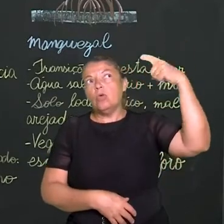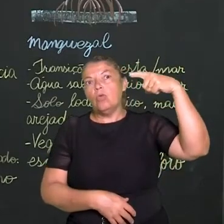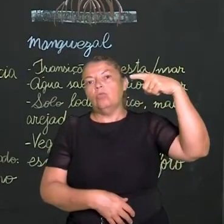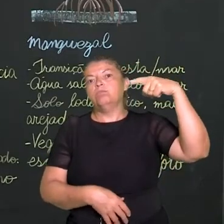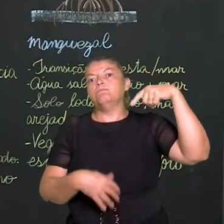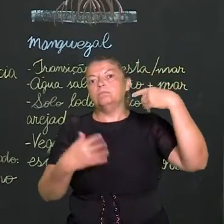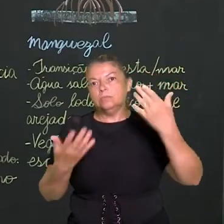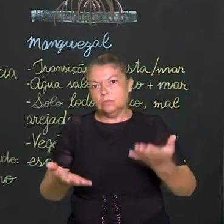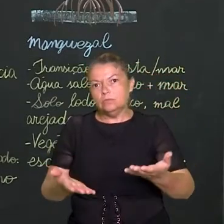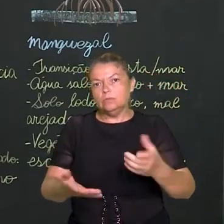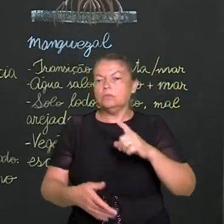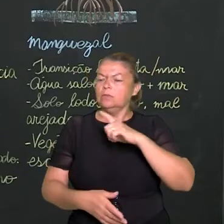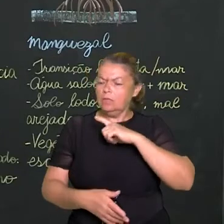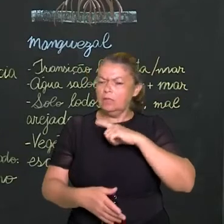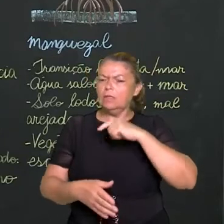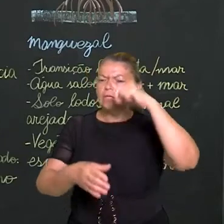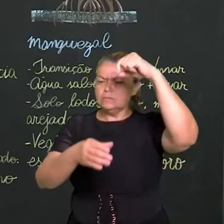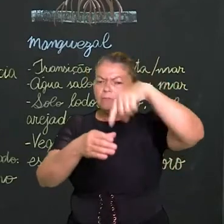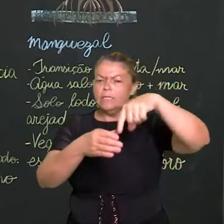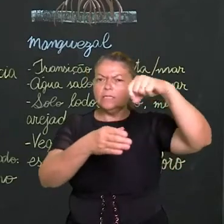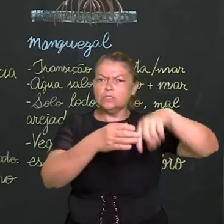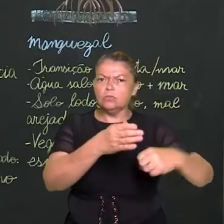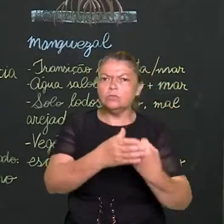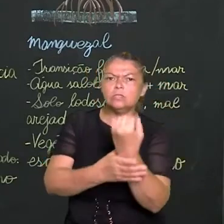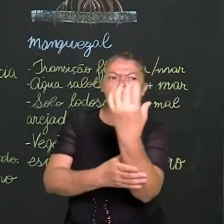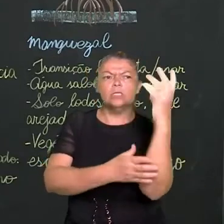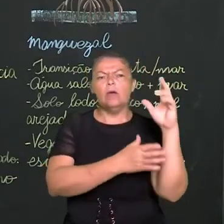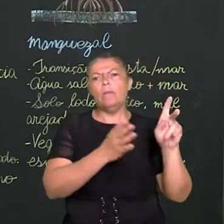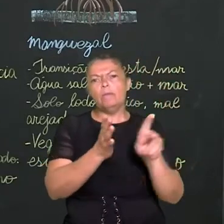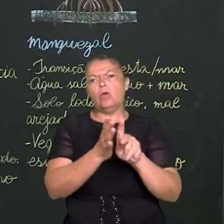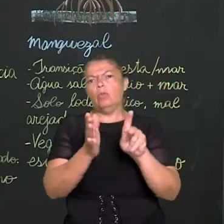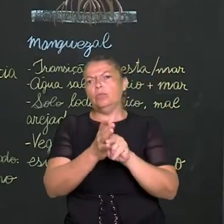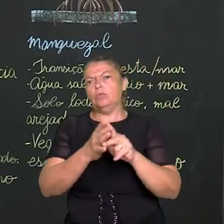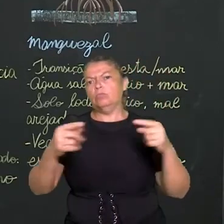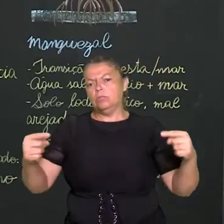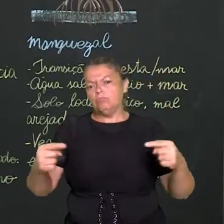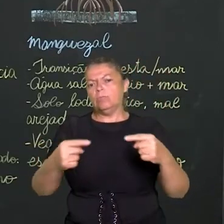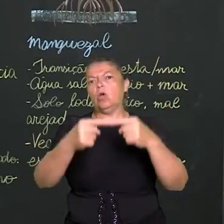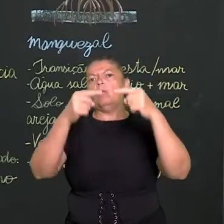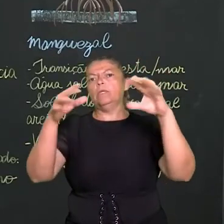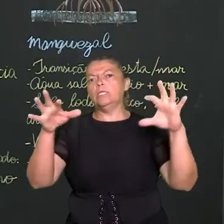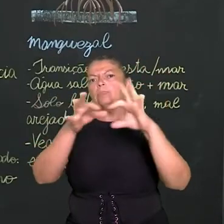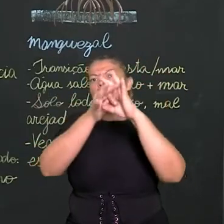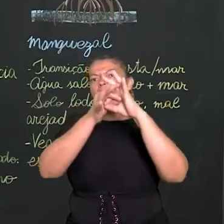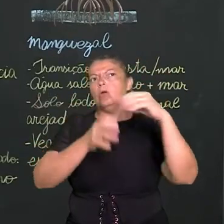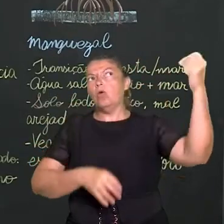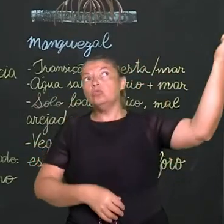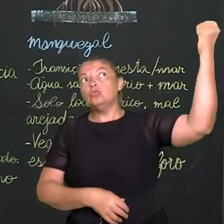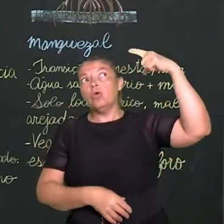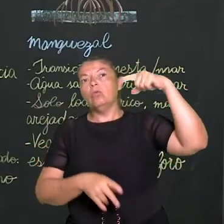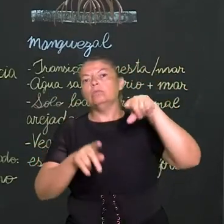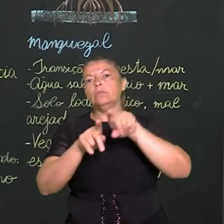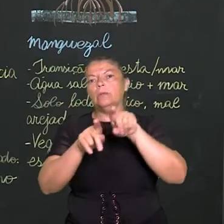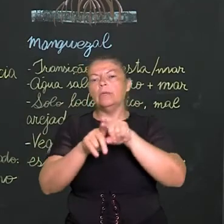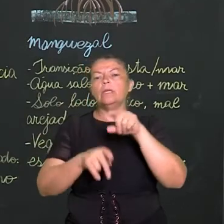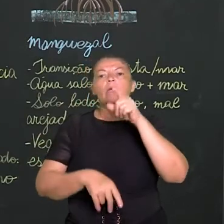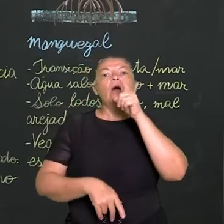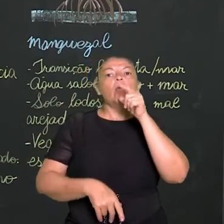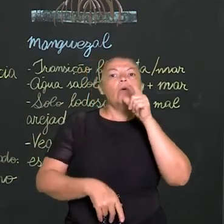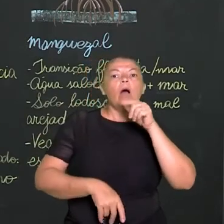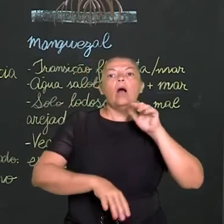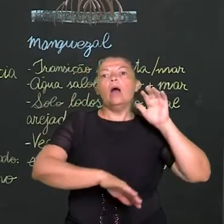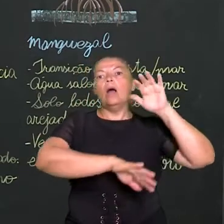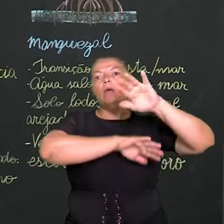restinga está perto do mar, então a influência do mar é muito grande. Tanto da salinidade, há um spray marinho com o impacto das